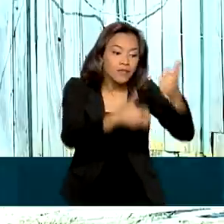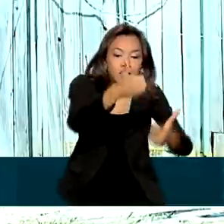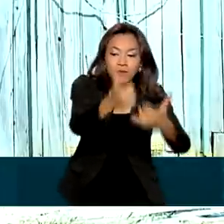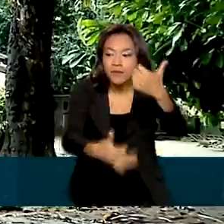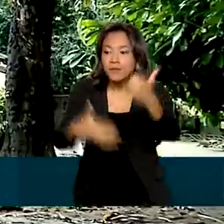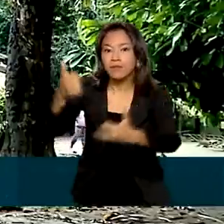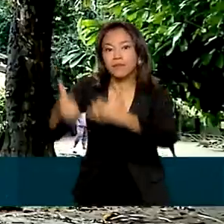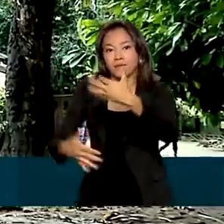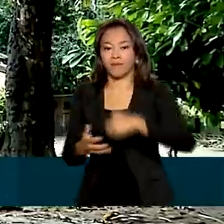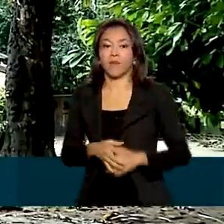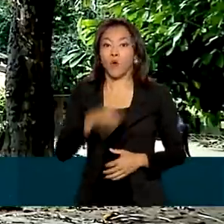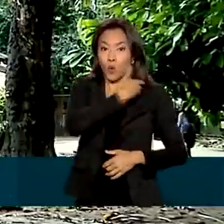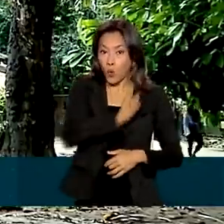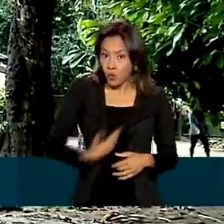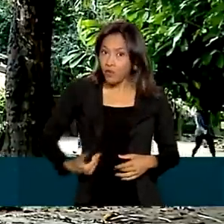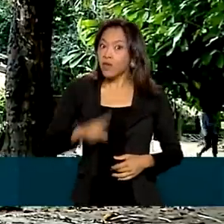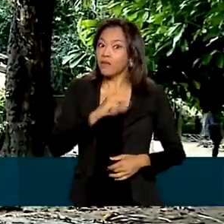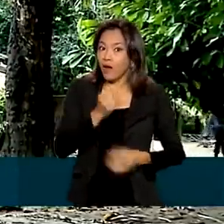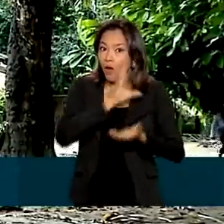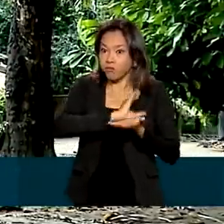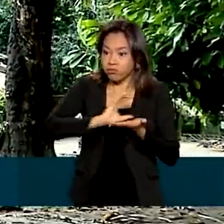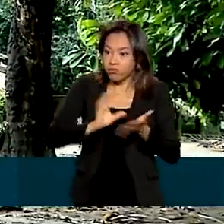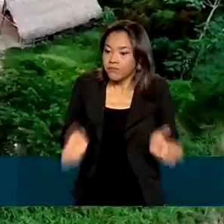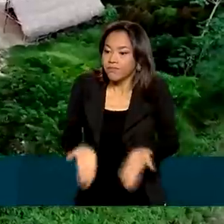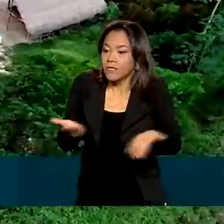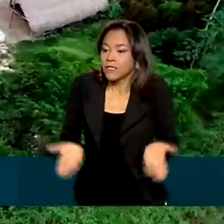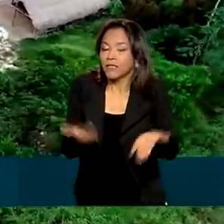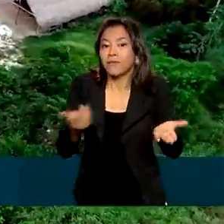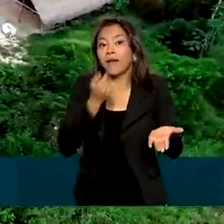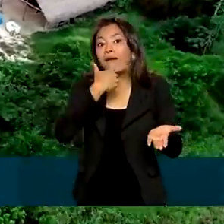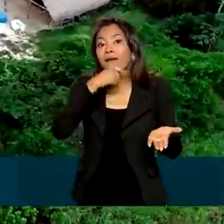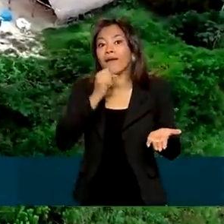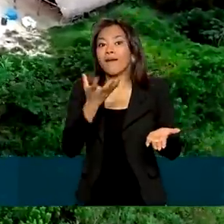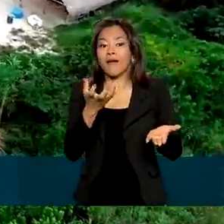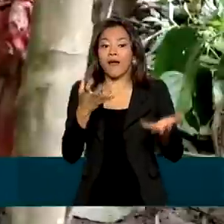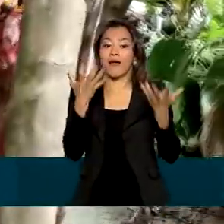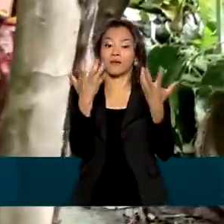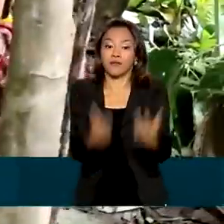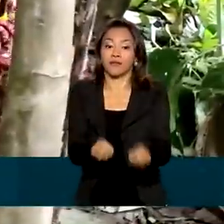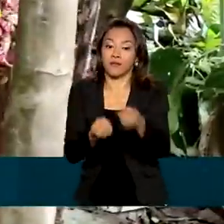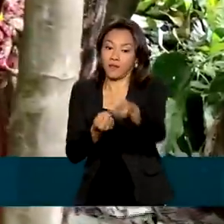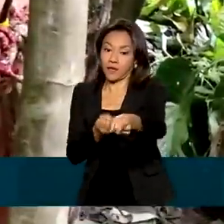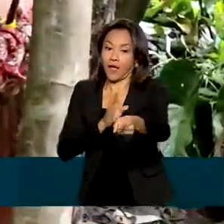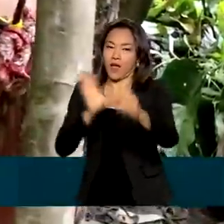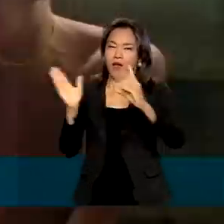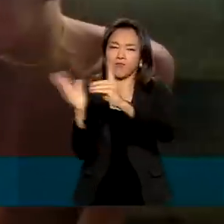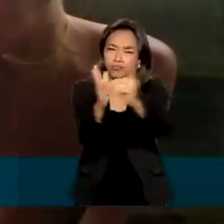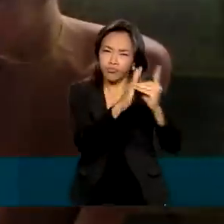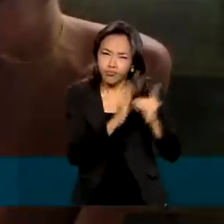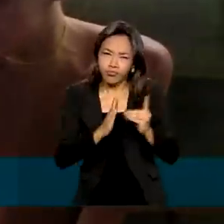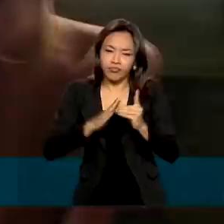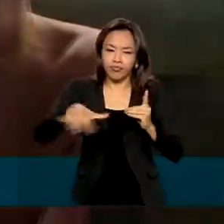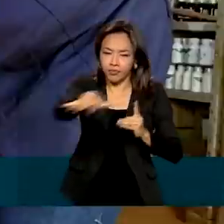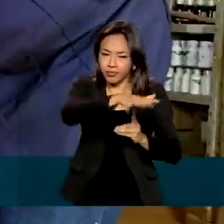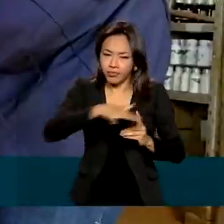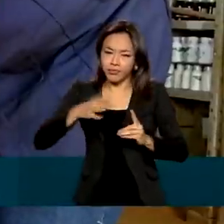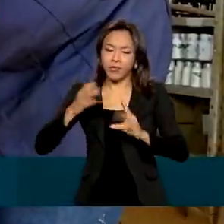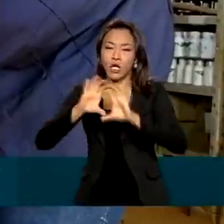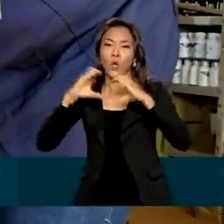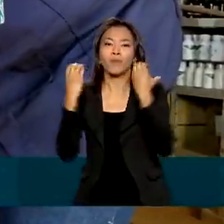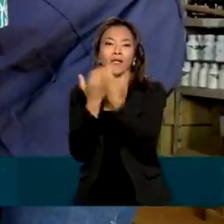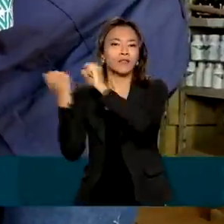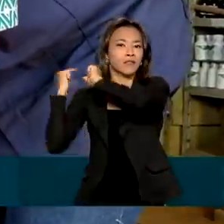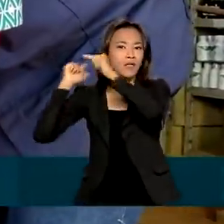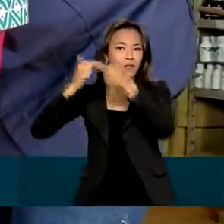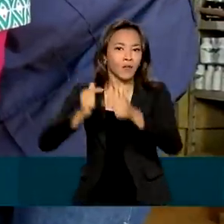vai oferecer incentivos financeiros para quem quiser assumir vagas em zonas rurais, comunidades tradicionais e indígenas, ou